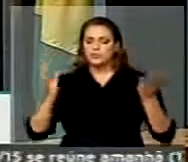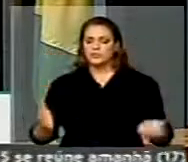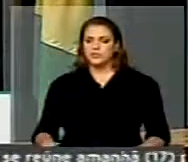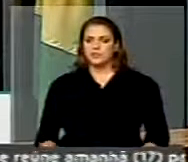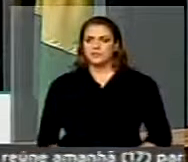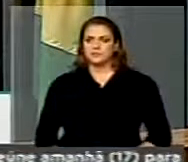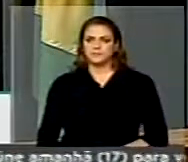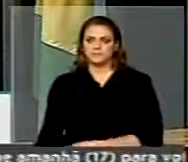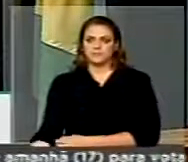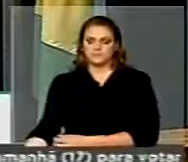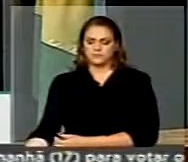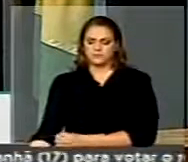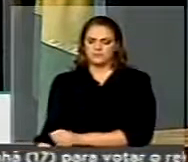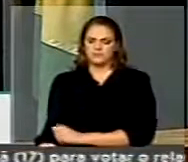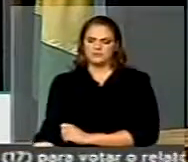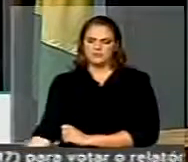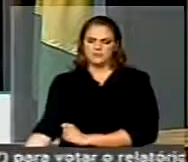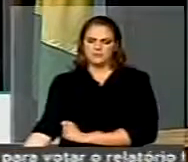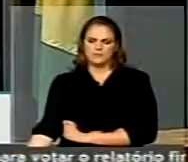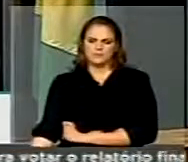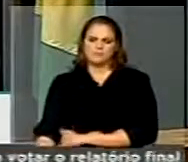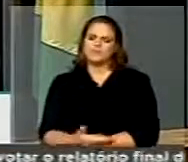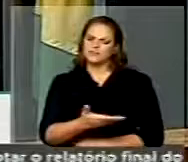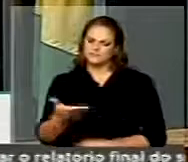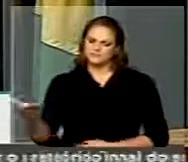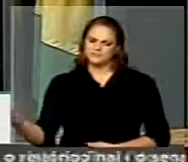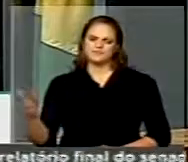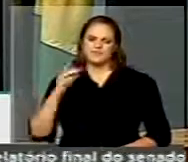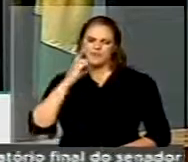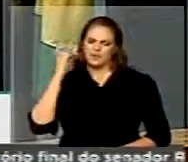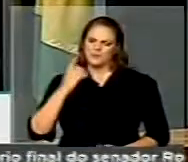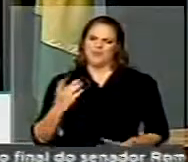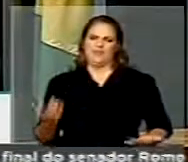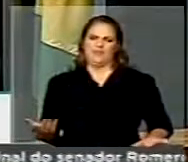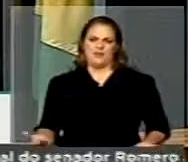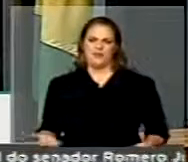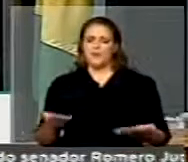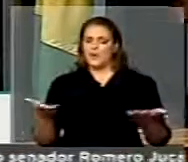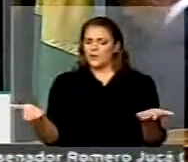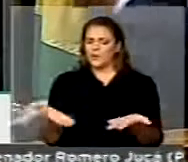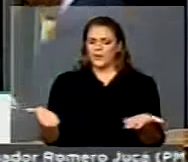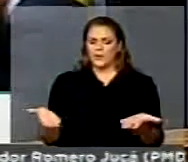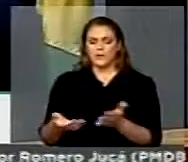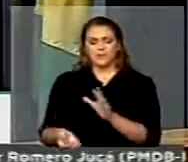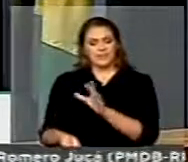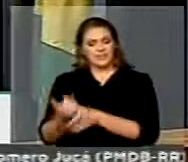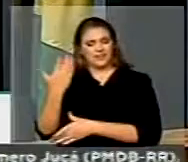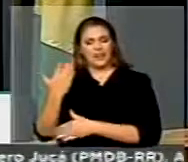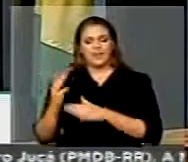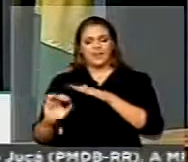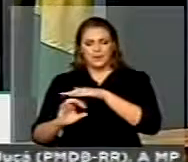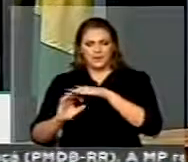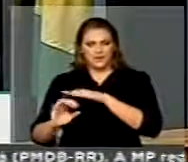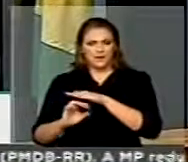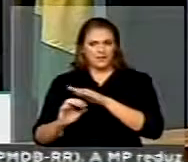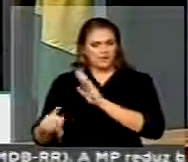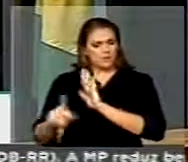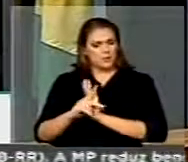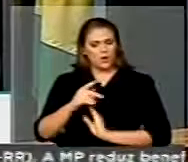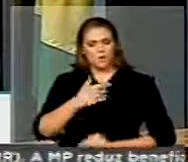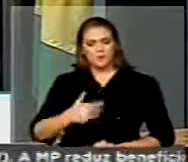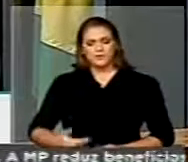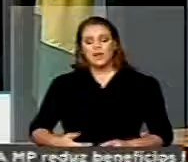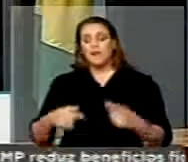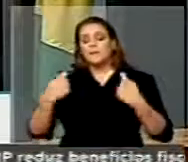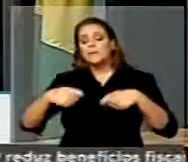senhor presidente, senhoras e senhores deputados, hoje, para uma empresa estatal ser constituída, ela tem que passar